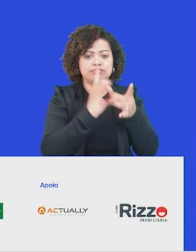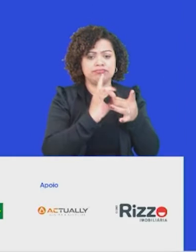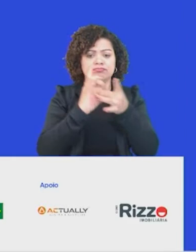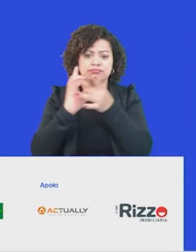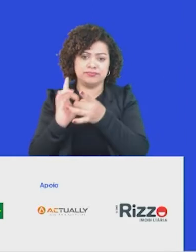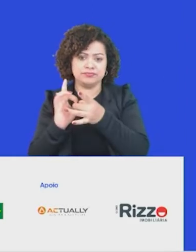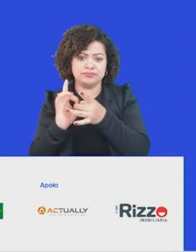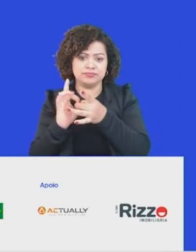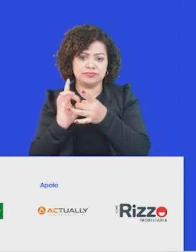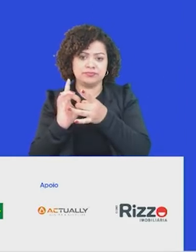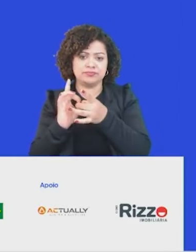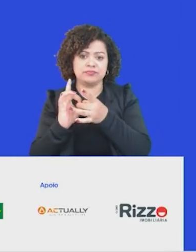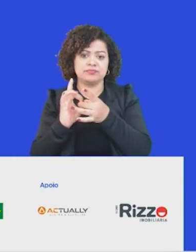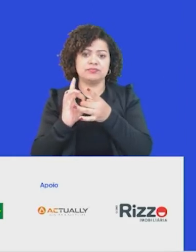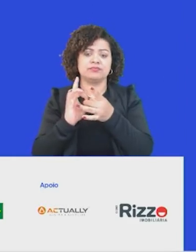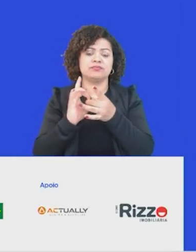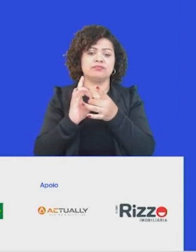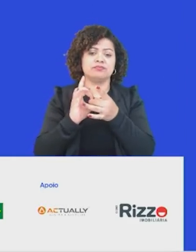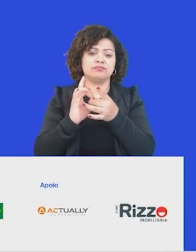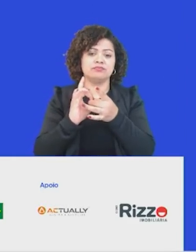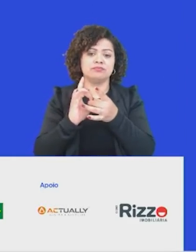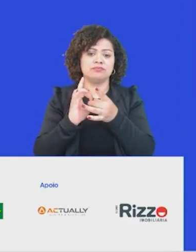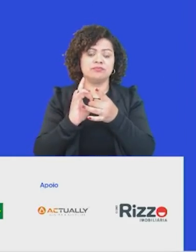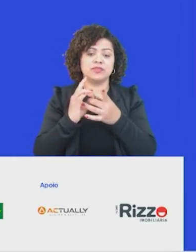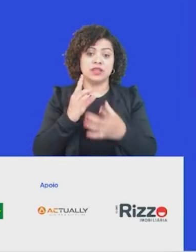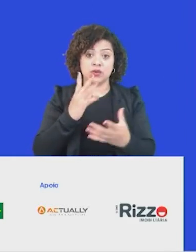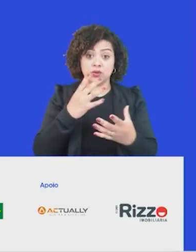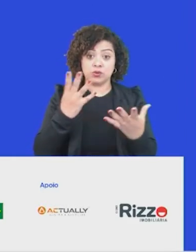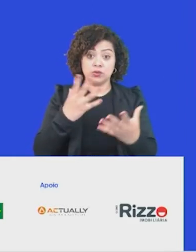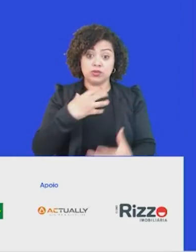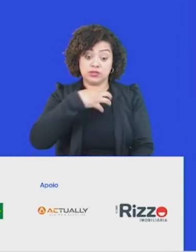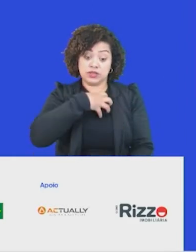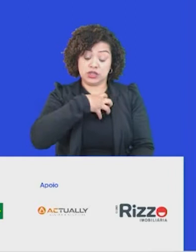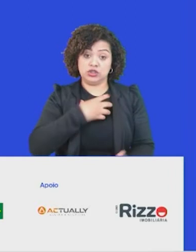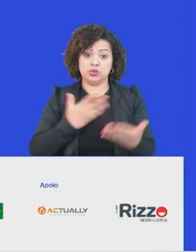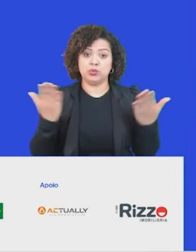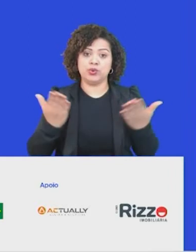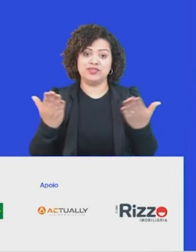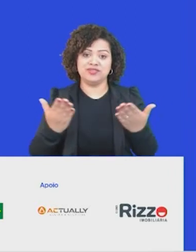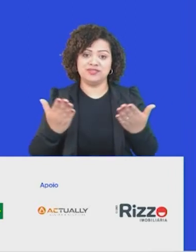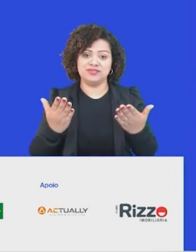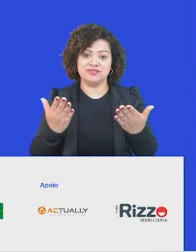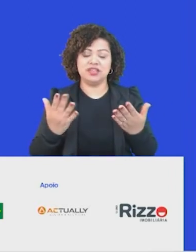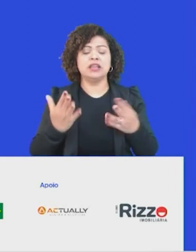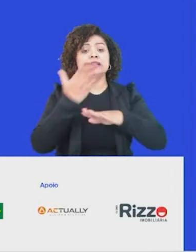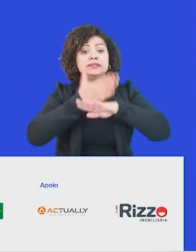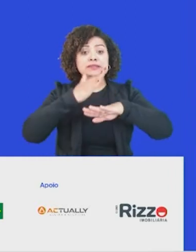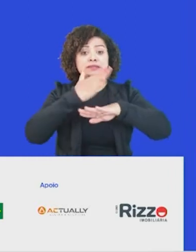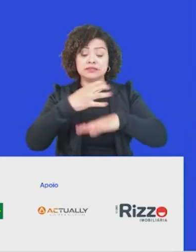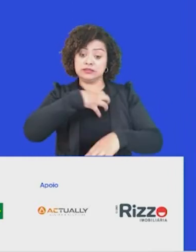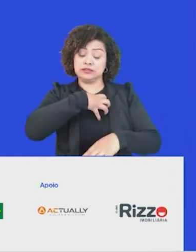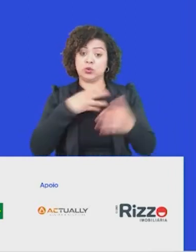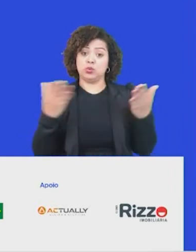palavras, é o Presence-Sensing, é o sentir o presente, é o exercício da presença plena,